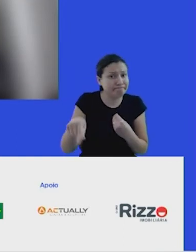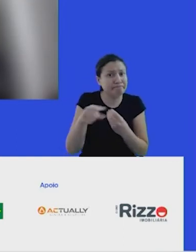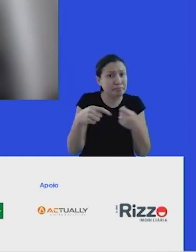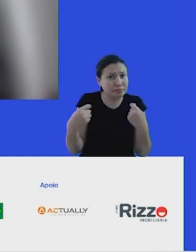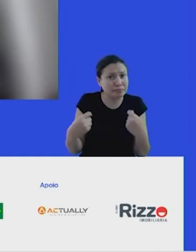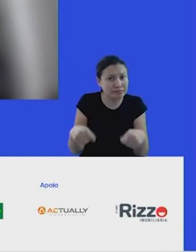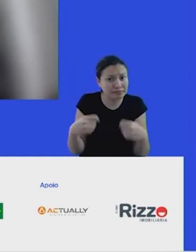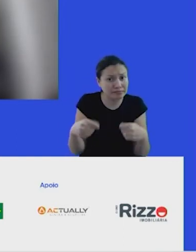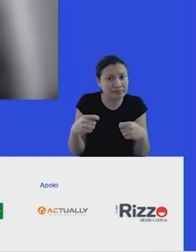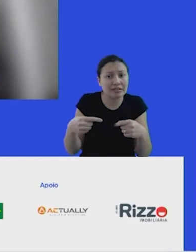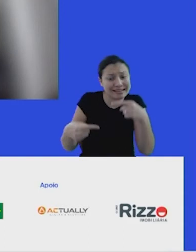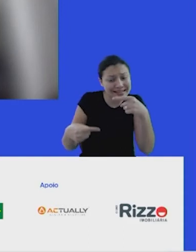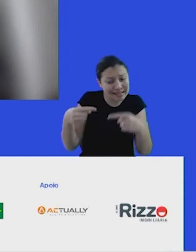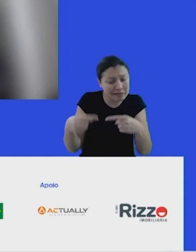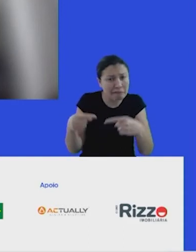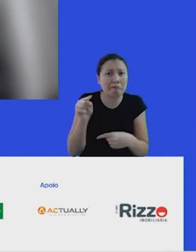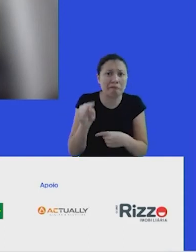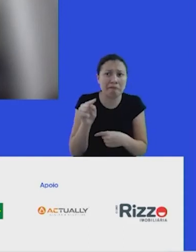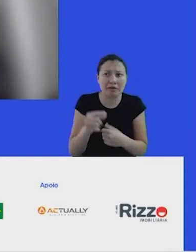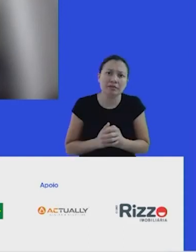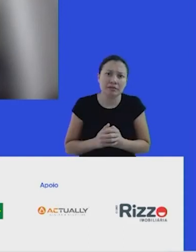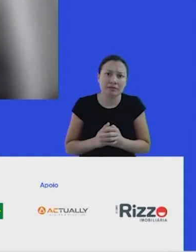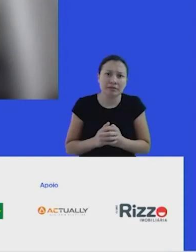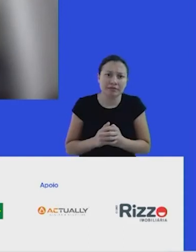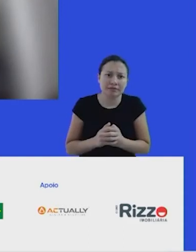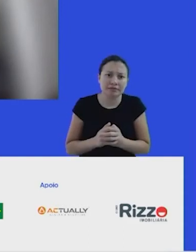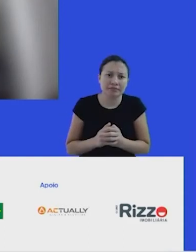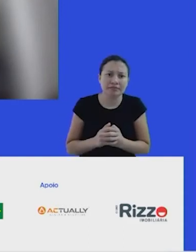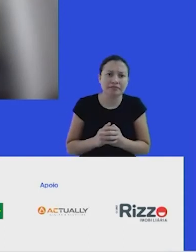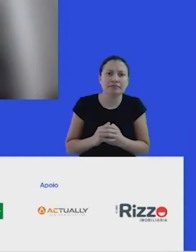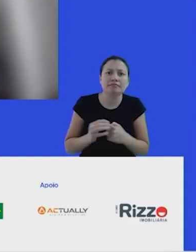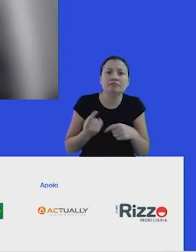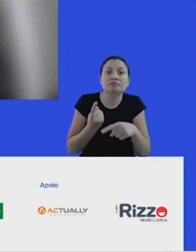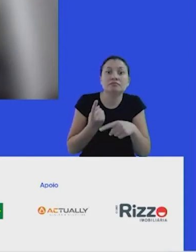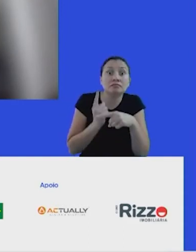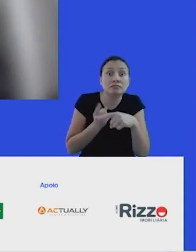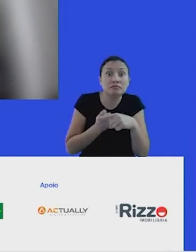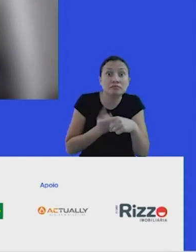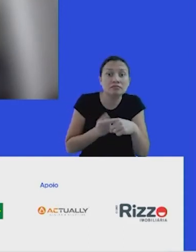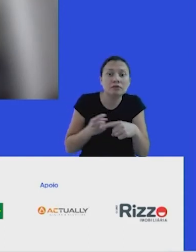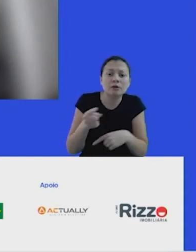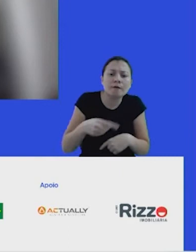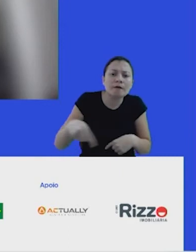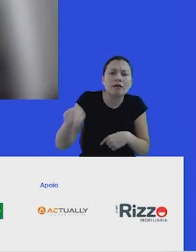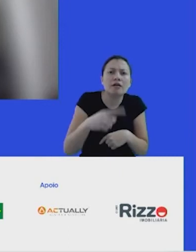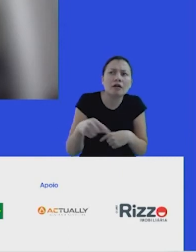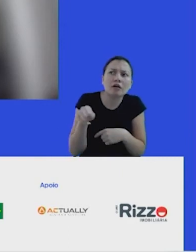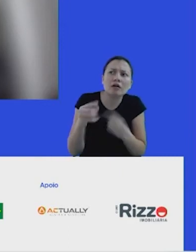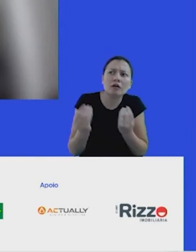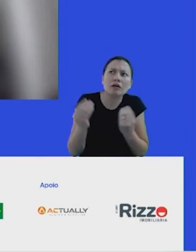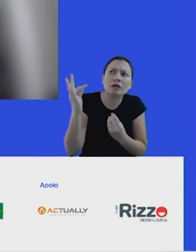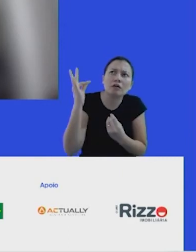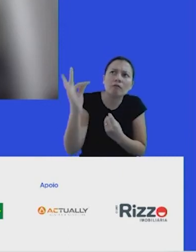esses debates. porque se posicionar numa pedra, num lugar extremo, não vai fazer a construção desse futuro acontecer.